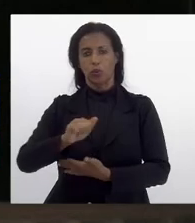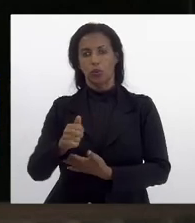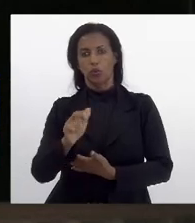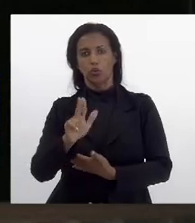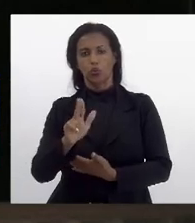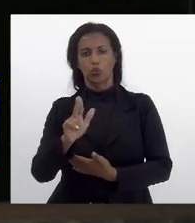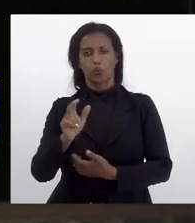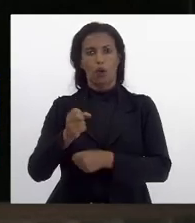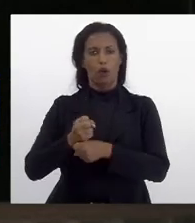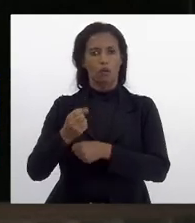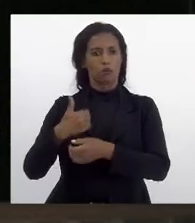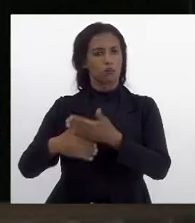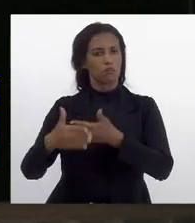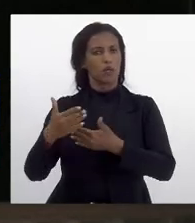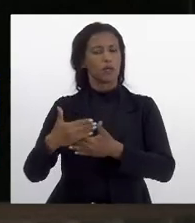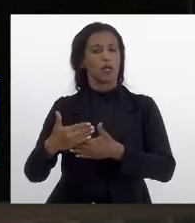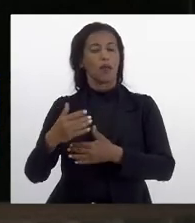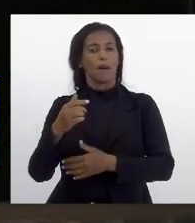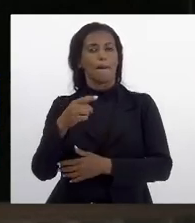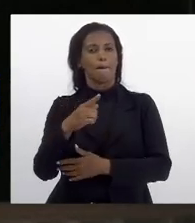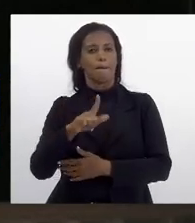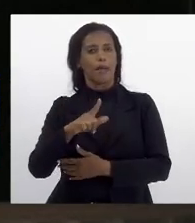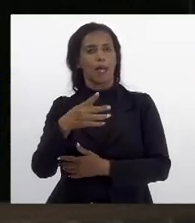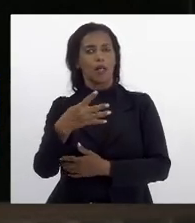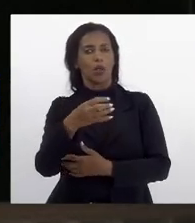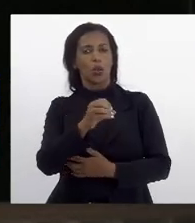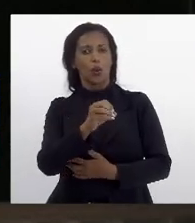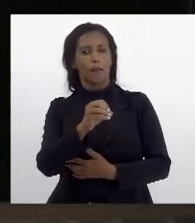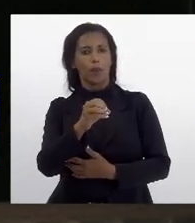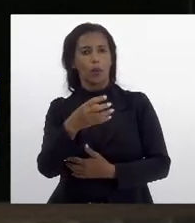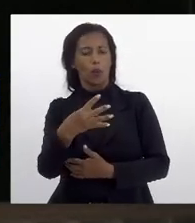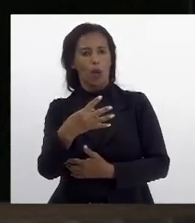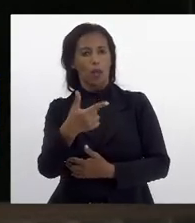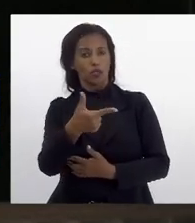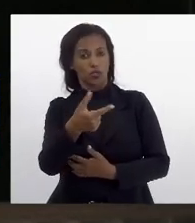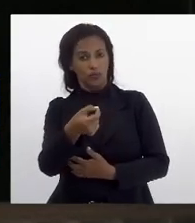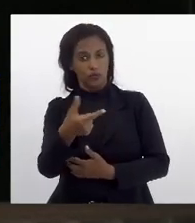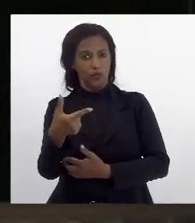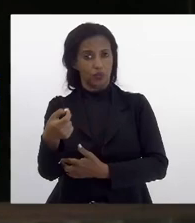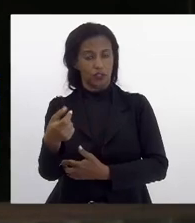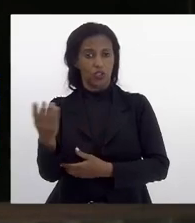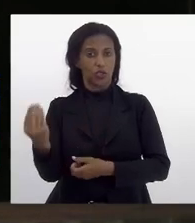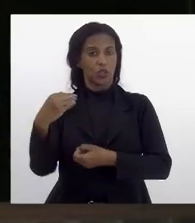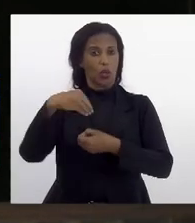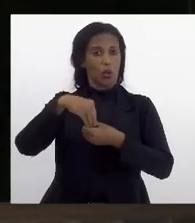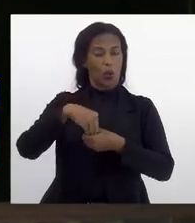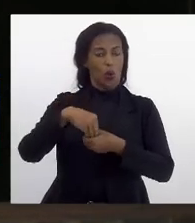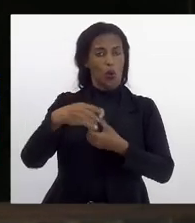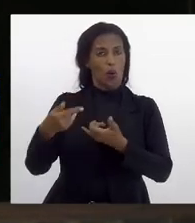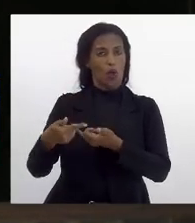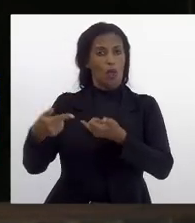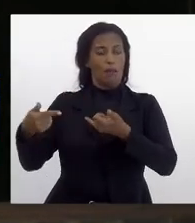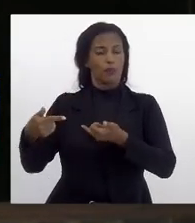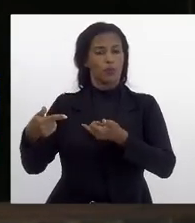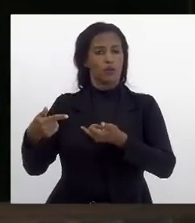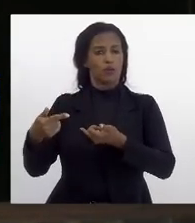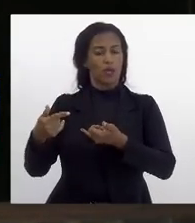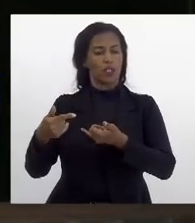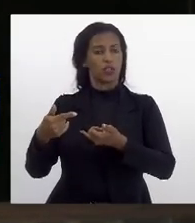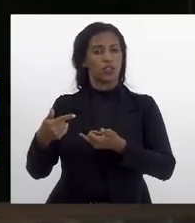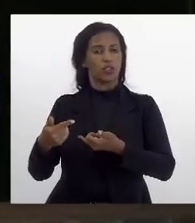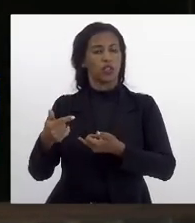ano passado o PL de 2004 de 2020 que incluiu o absorvente higiênico